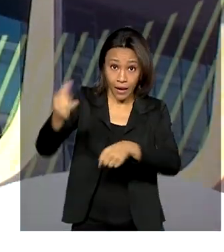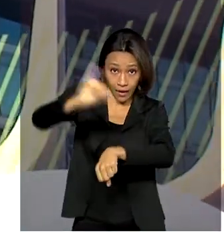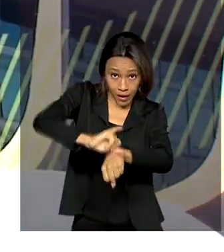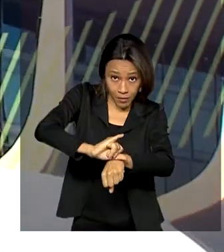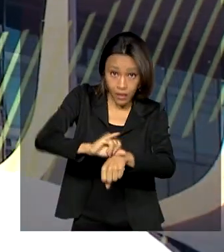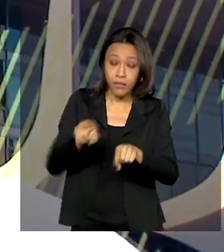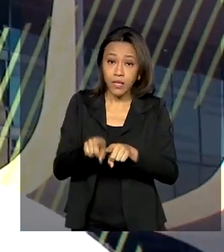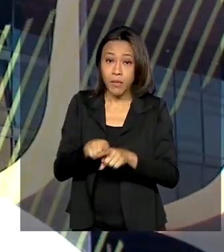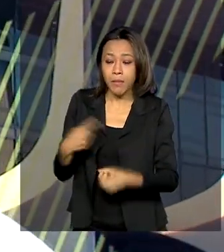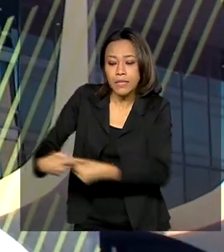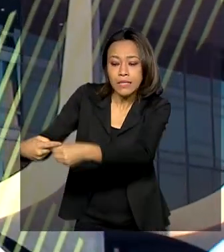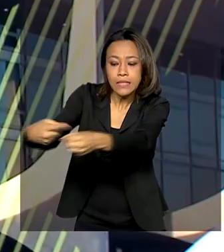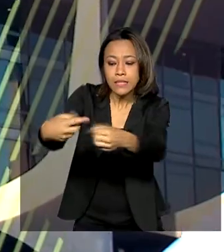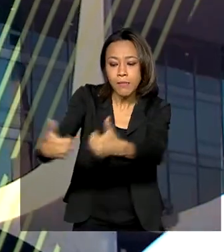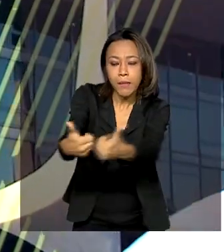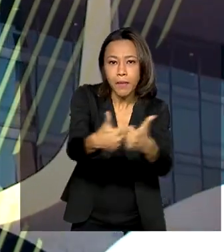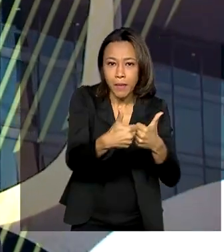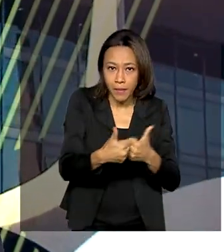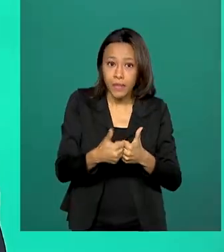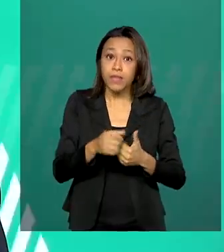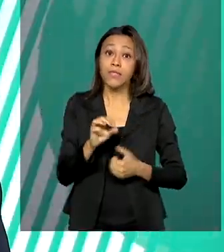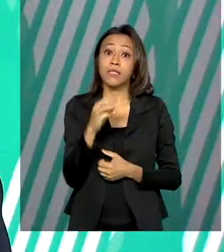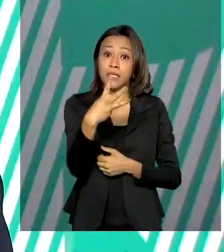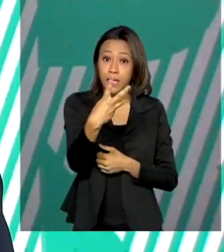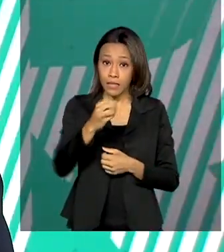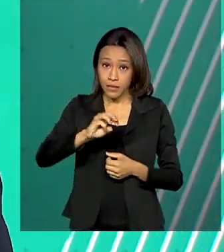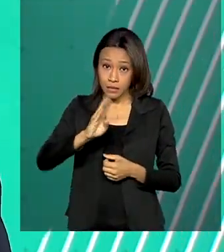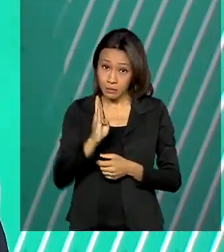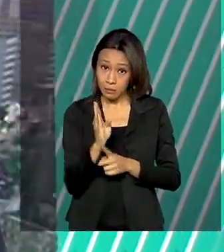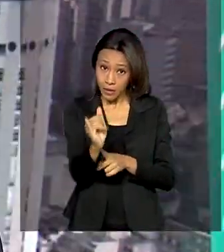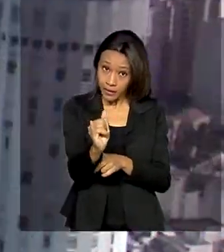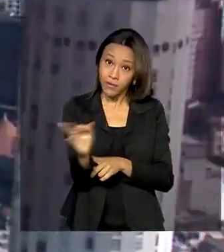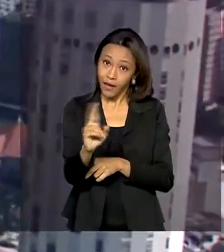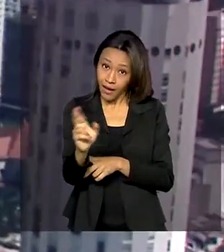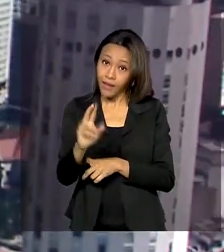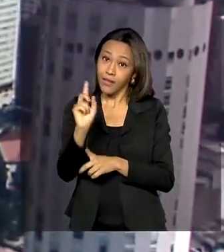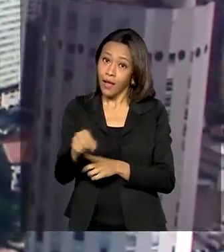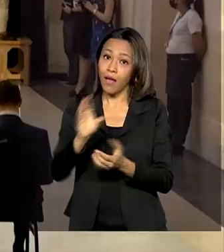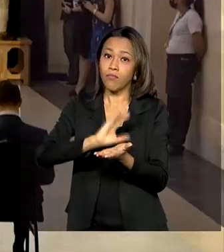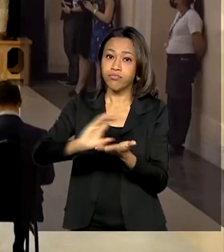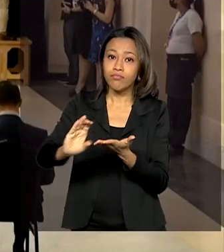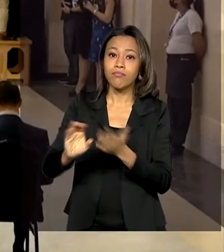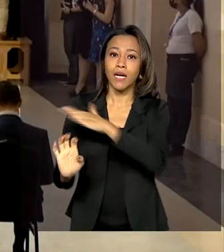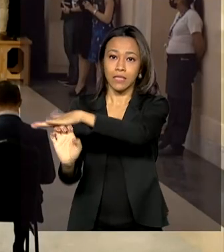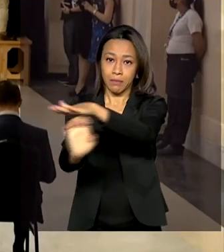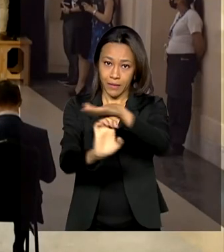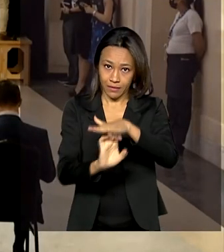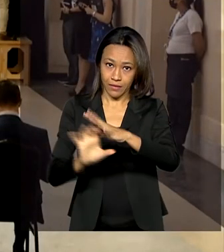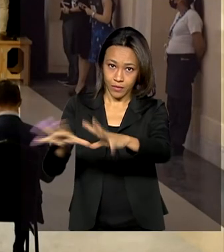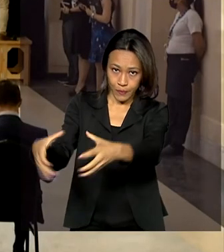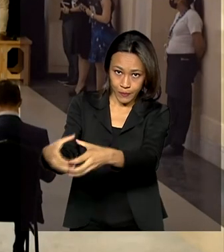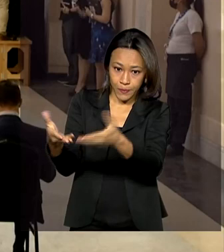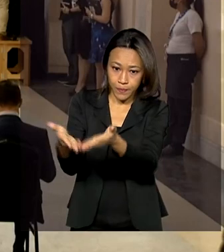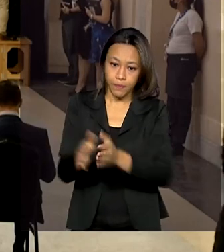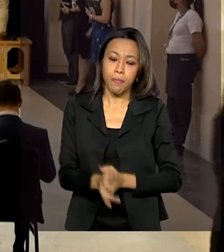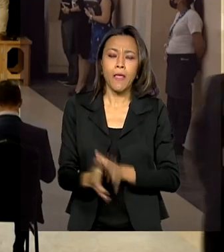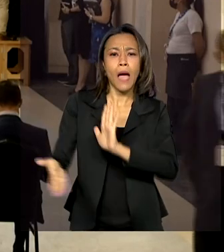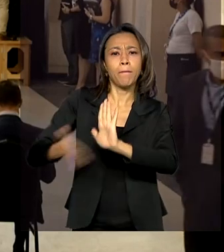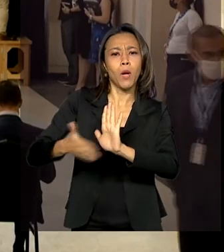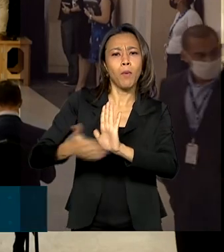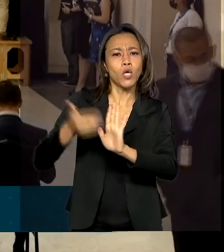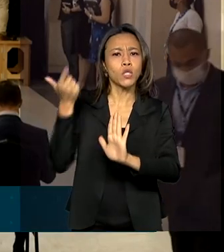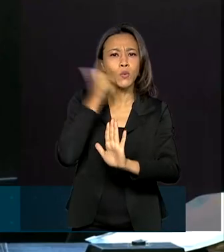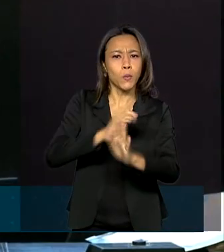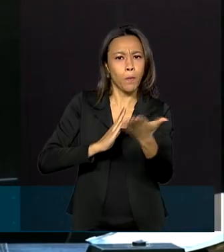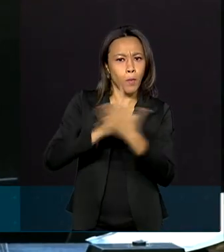Maceió. R$ bilhões serão investidos pelo consórcio vencedor. A proposta vencedora foi a do